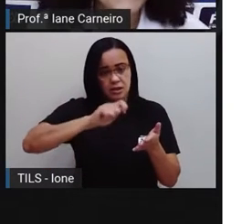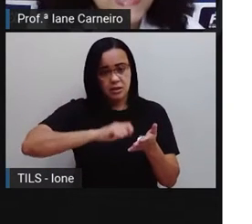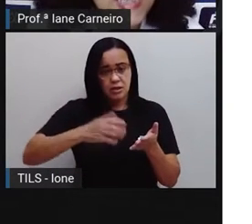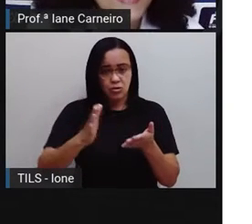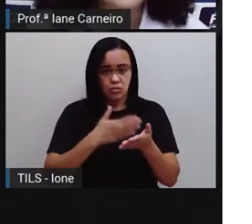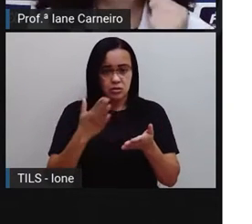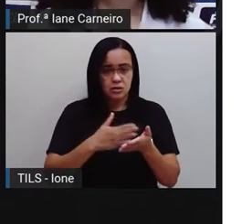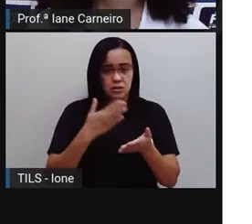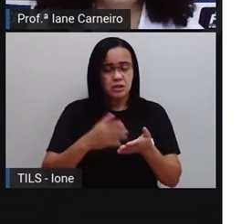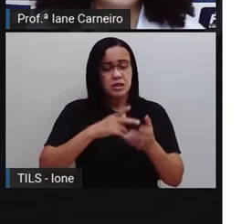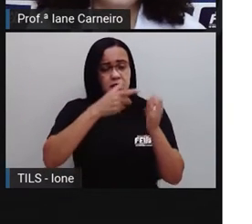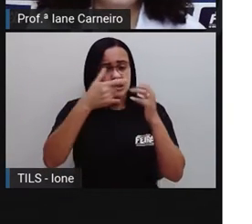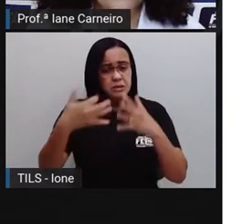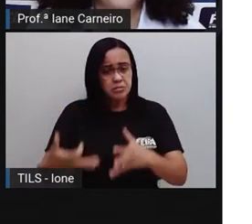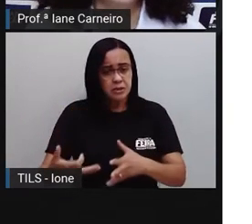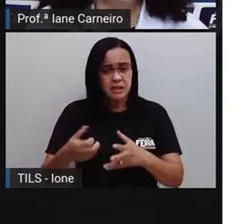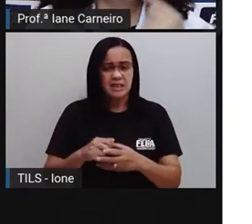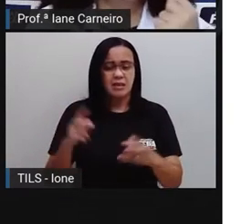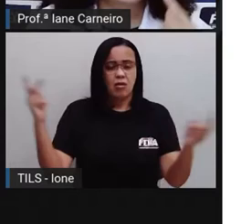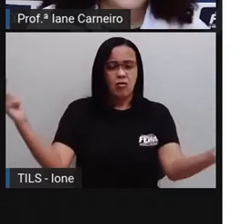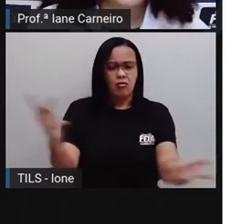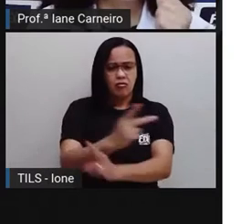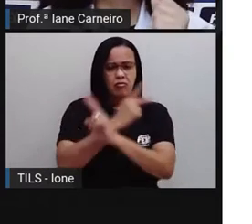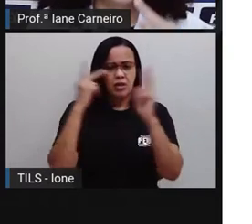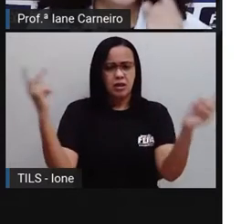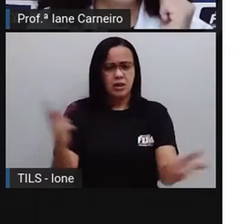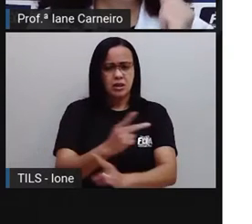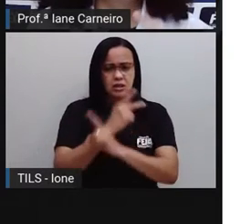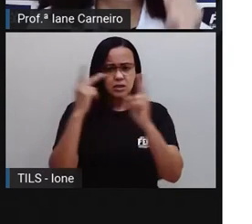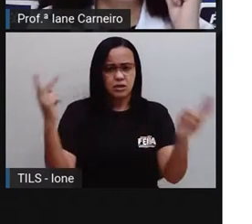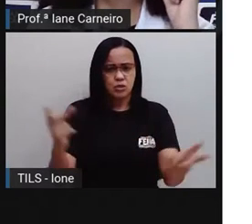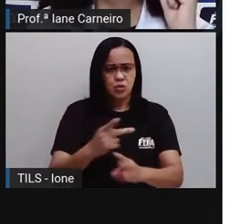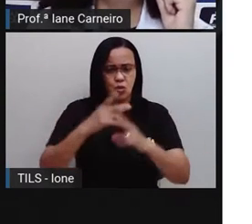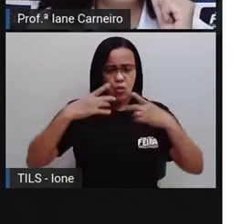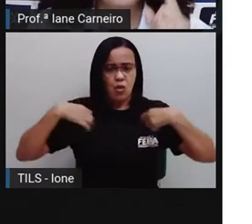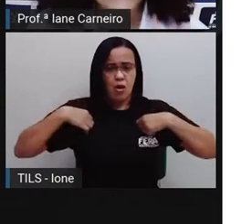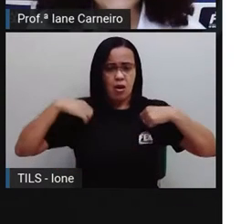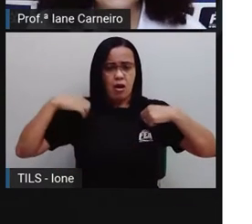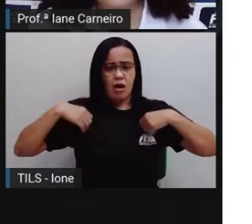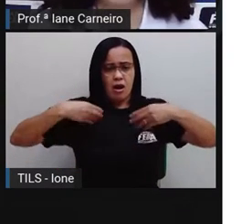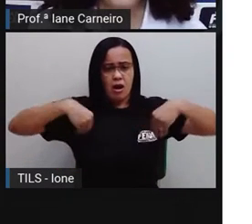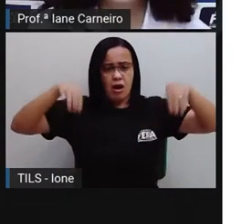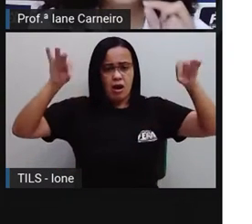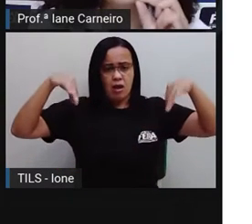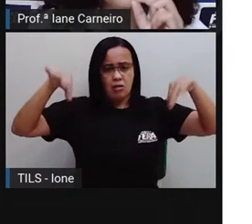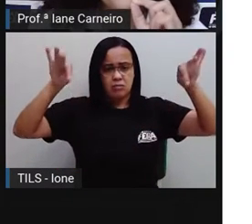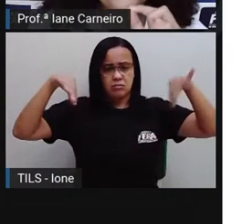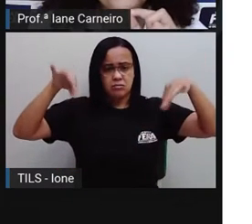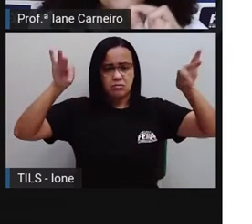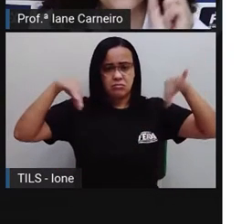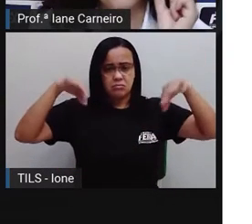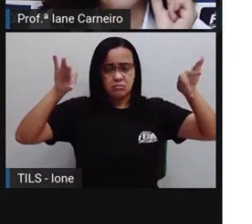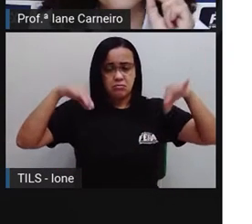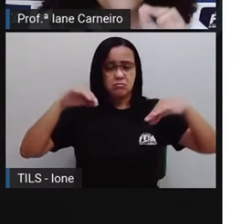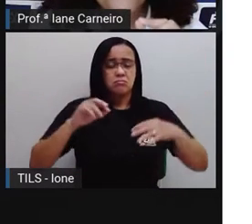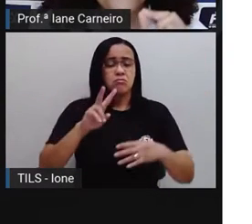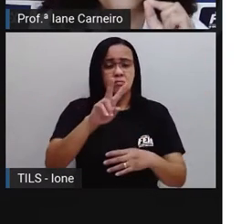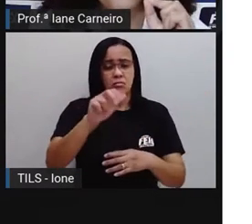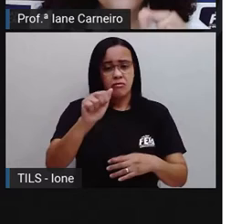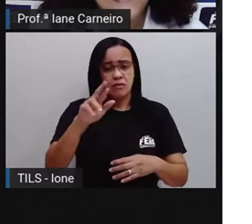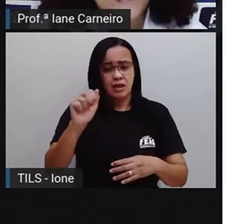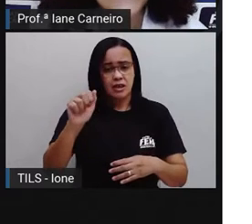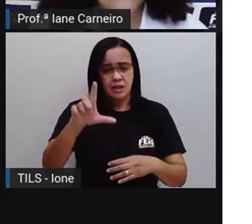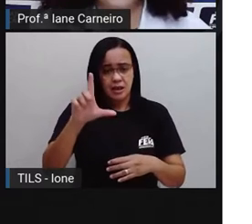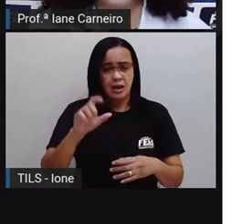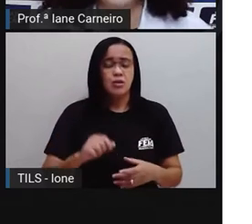venta no quintal, seca as roupas do varal. Ó o som do Vê, ó, Vê,